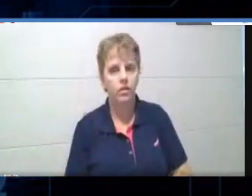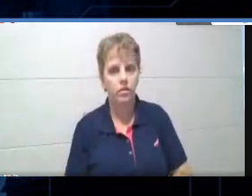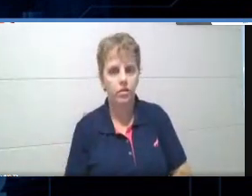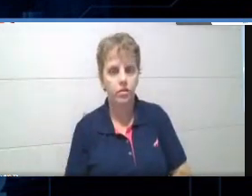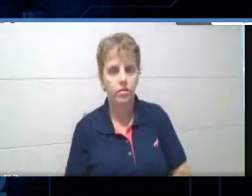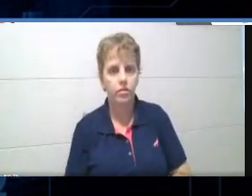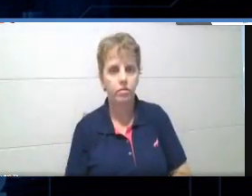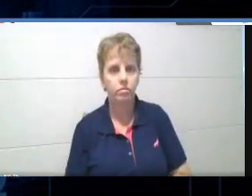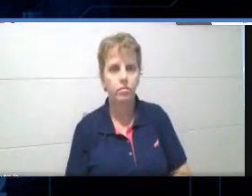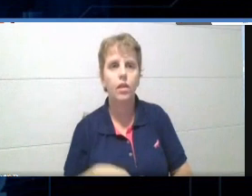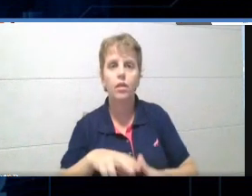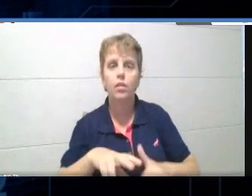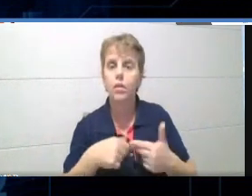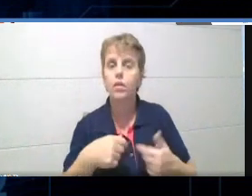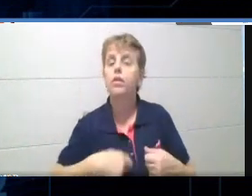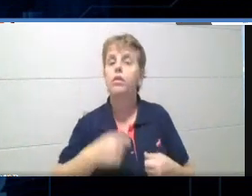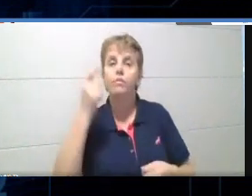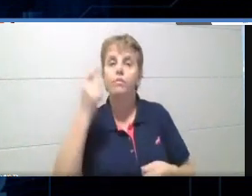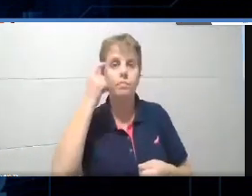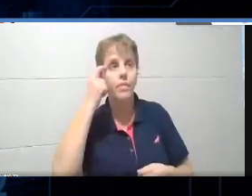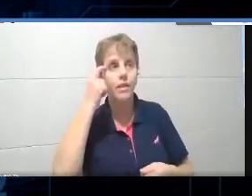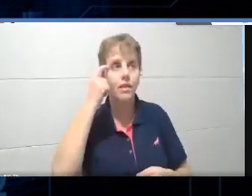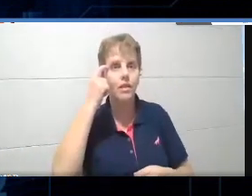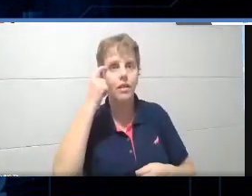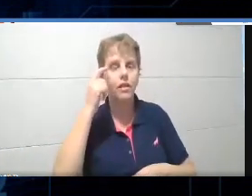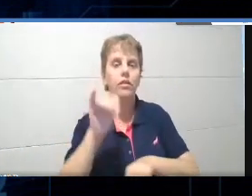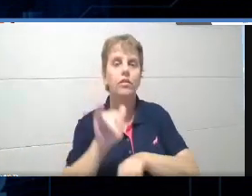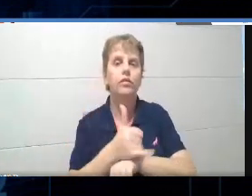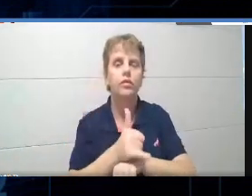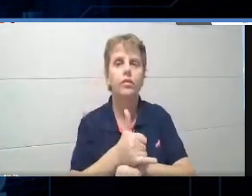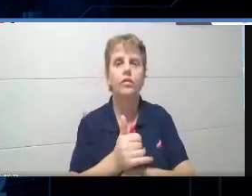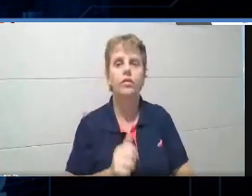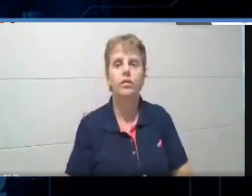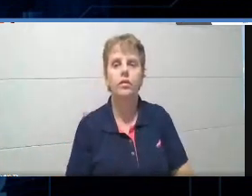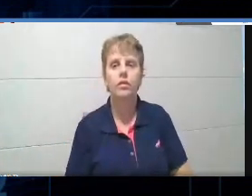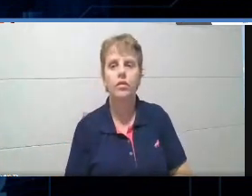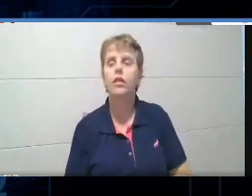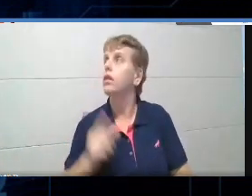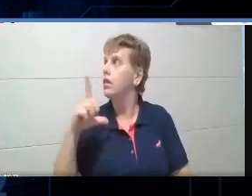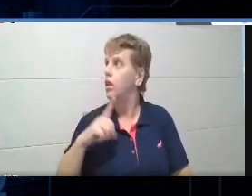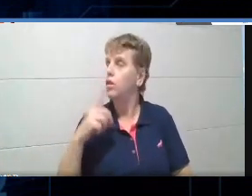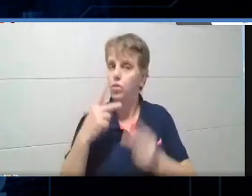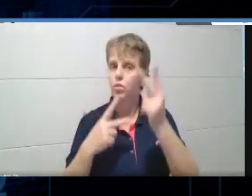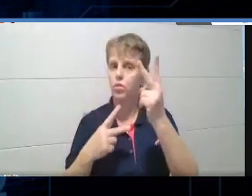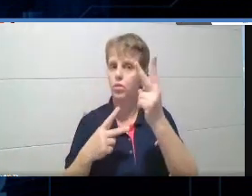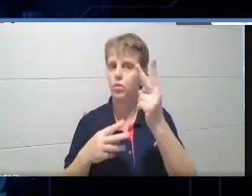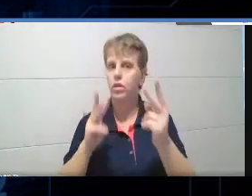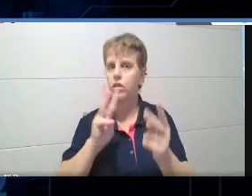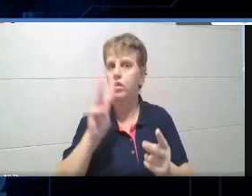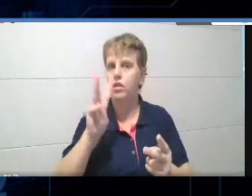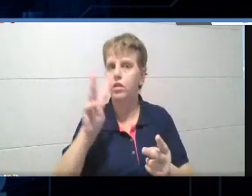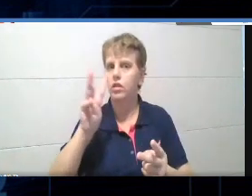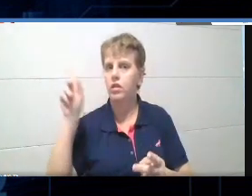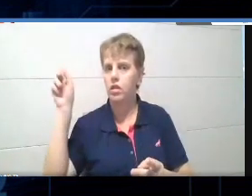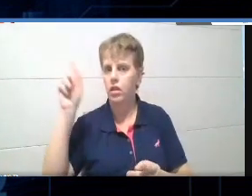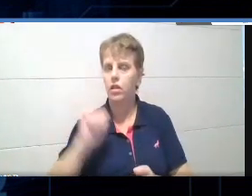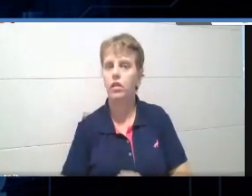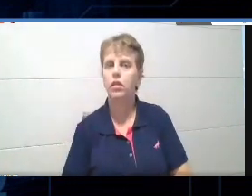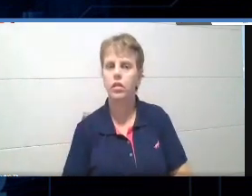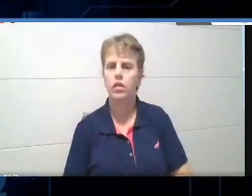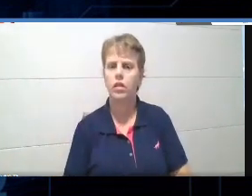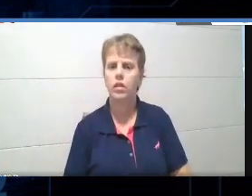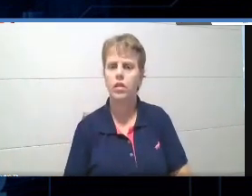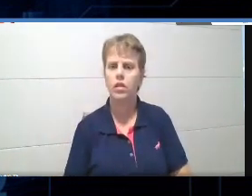pensar em possibilidades. Então, eu deixei esses dois sites aqui pra vocês. As sites, desculpa.